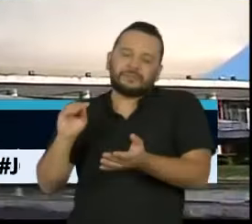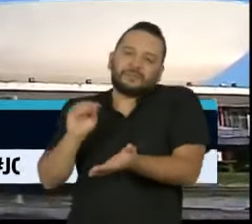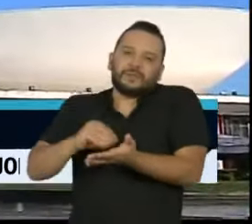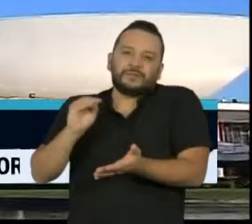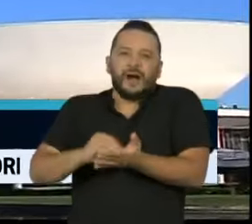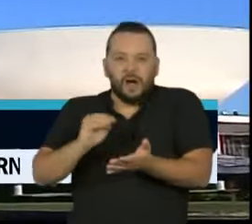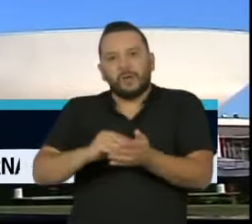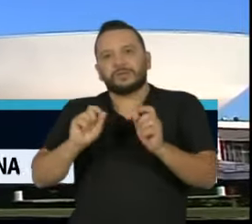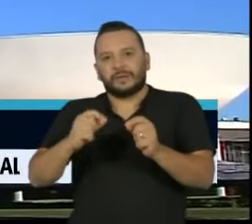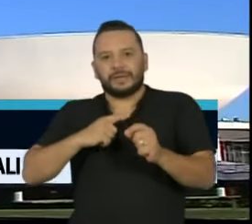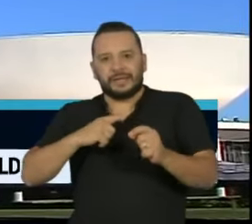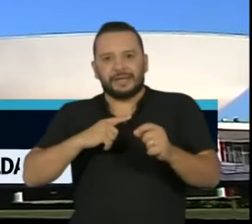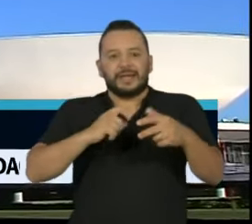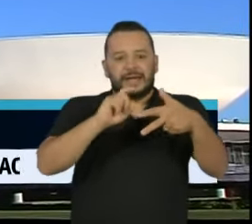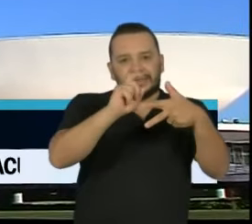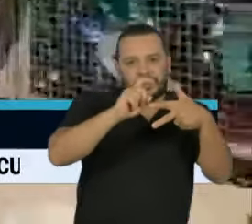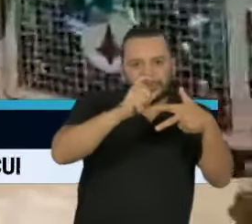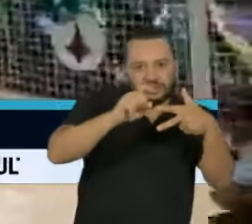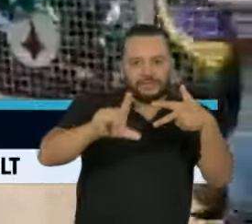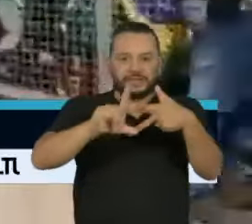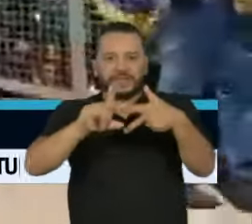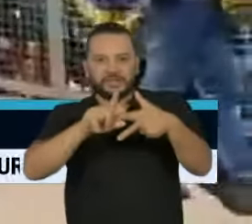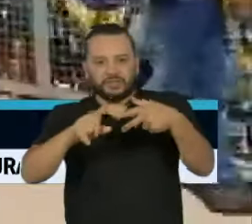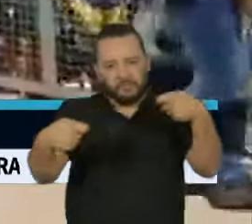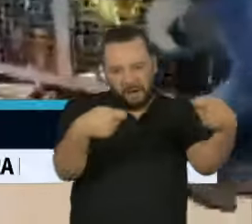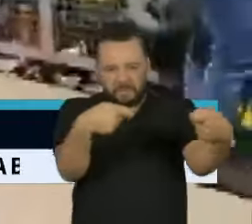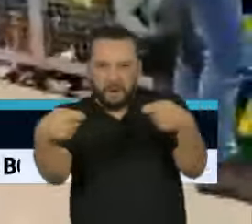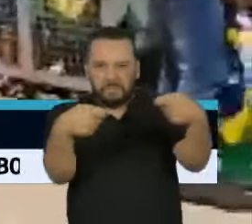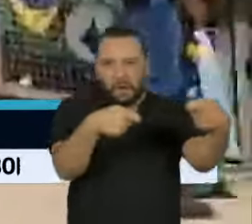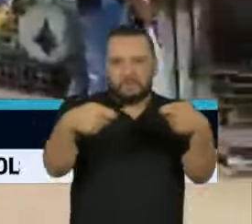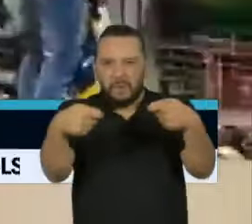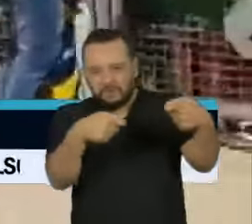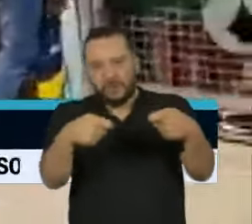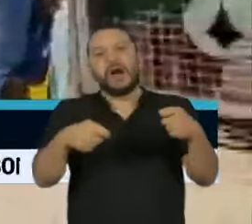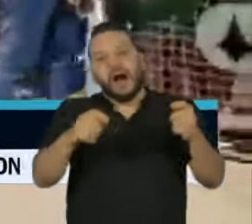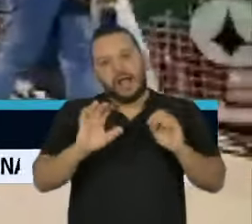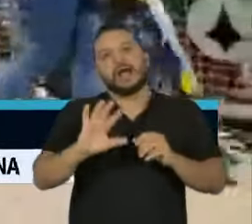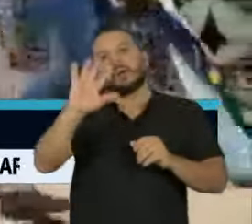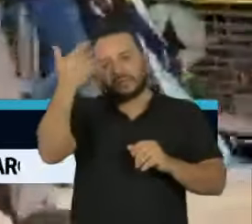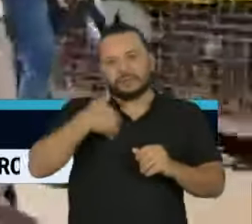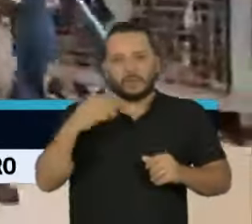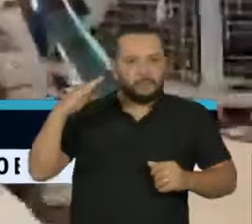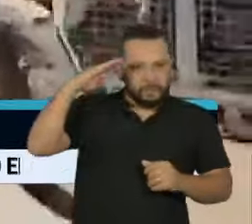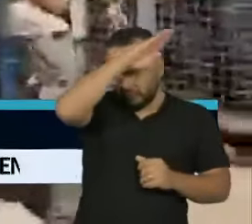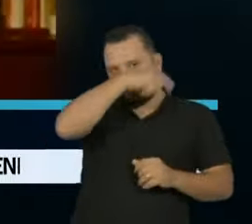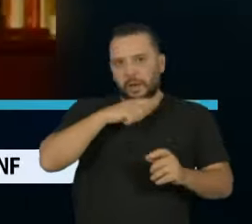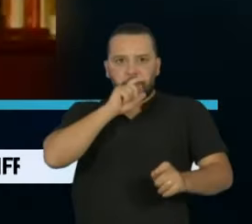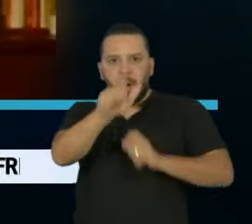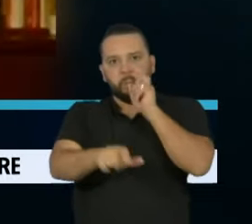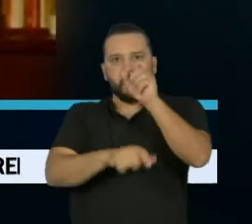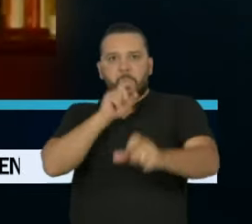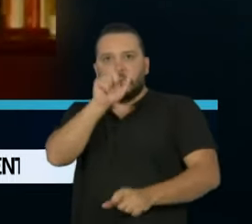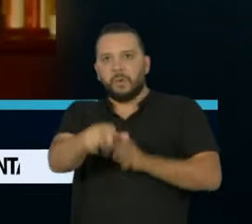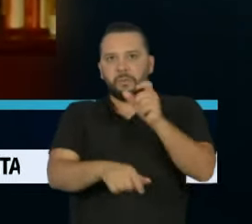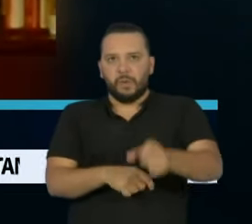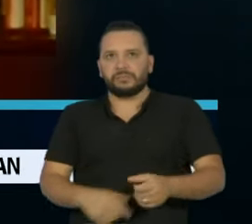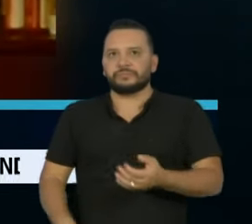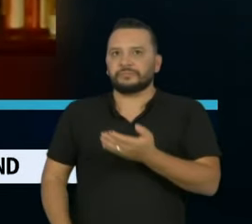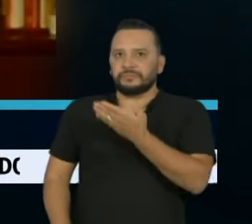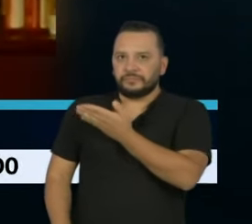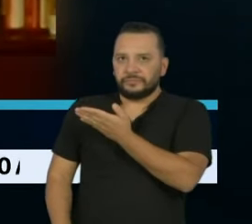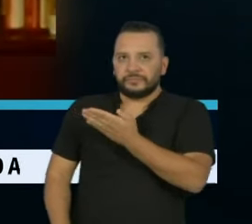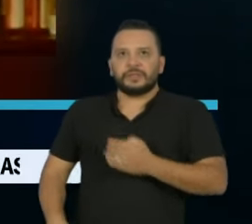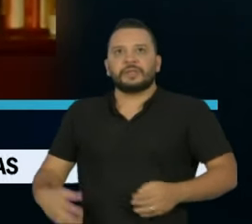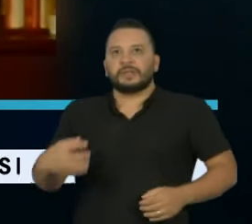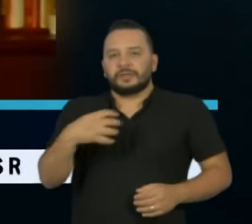Legislativo provocou uma série de atritos, que cresceram com as manifestações do presidente Jair Bolsonaro. São maneiras de